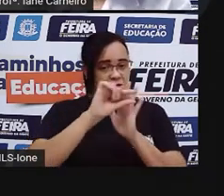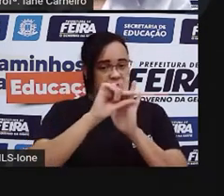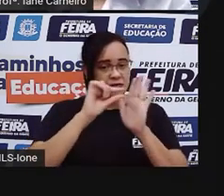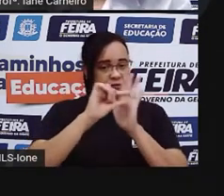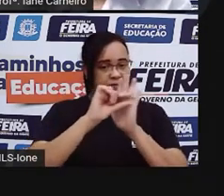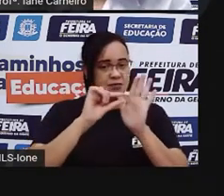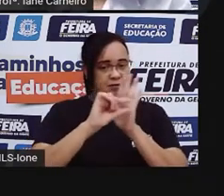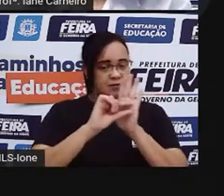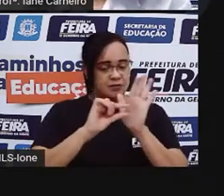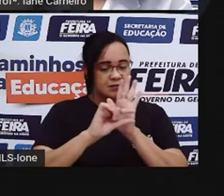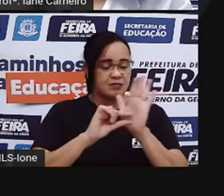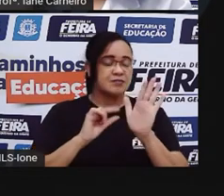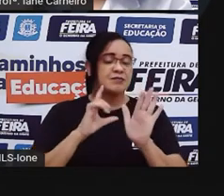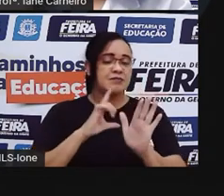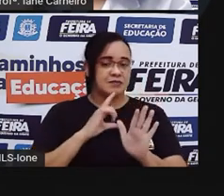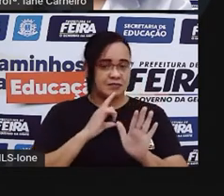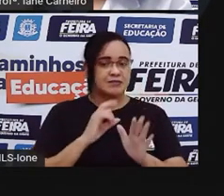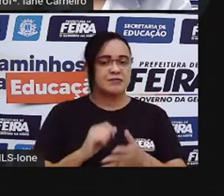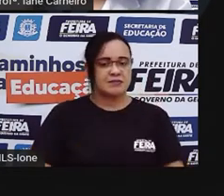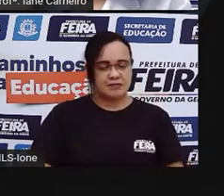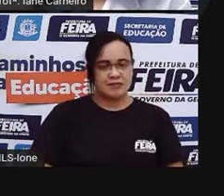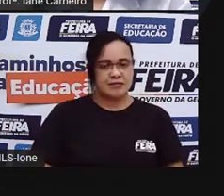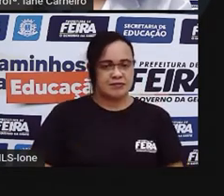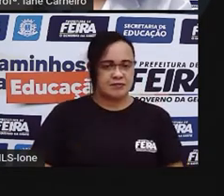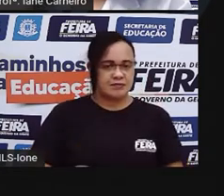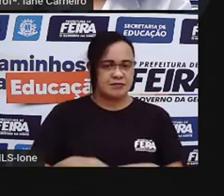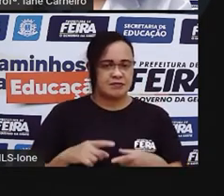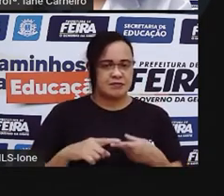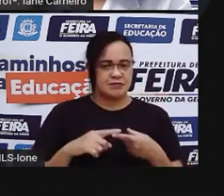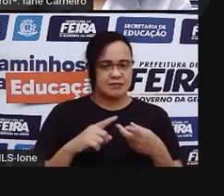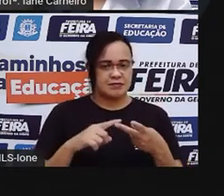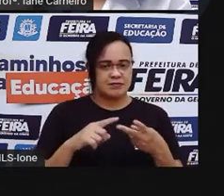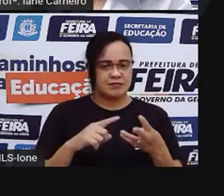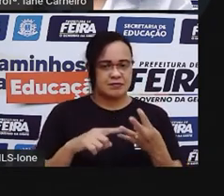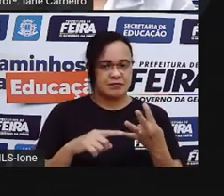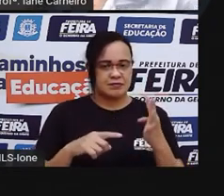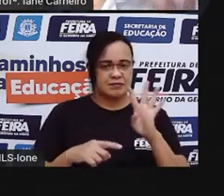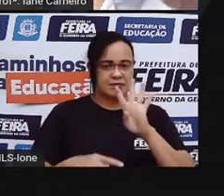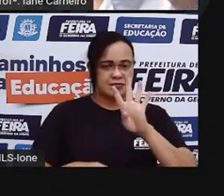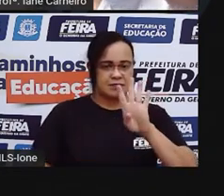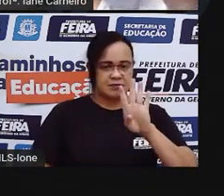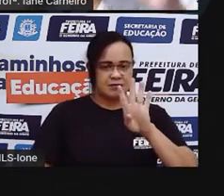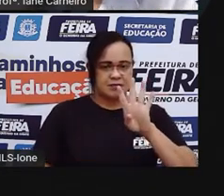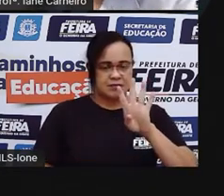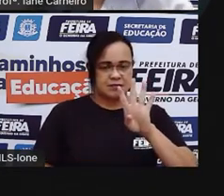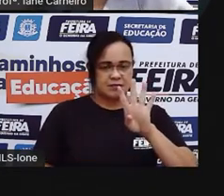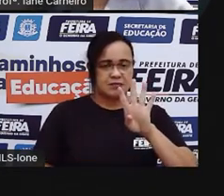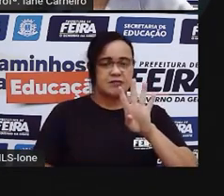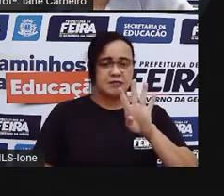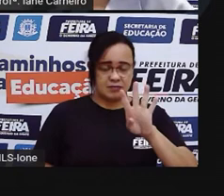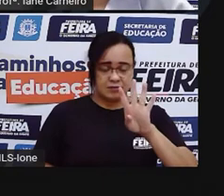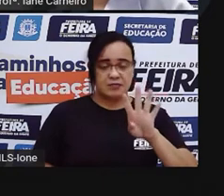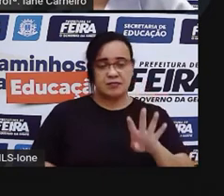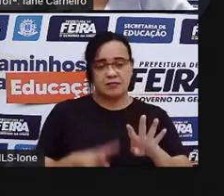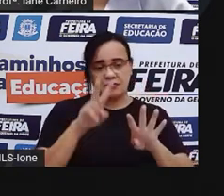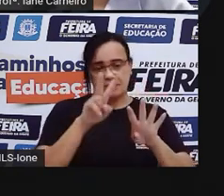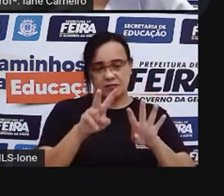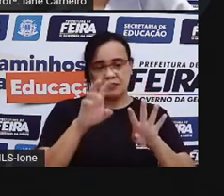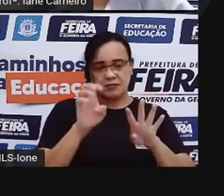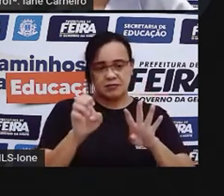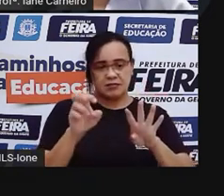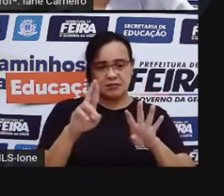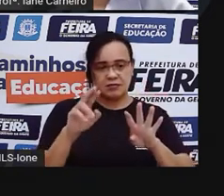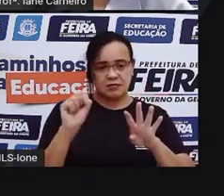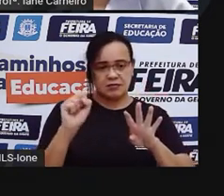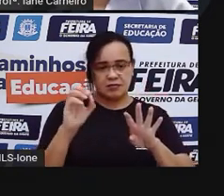também Vamos ver quantos tem Ó Uma Uma Duas Três Quatro Tem quatro Versos também Essa